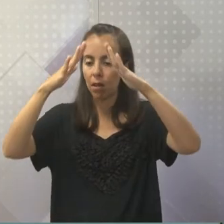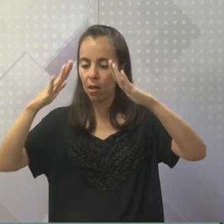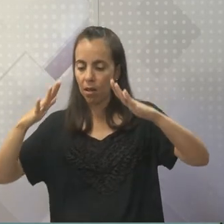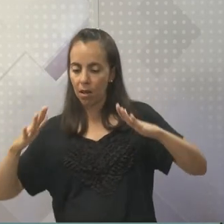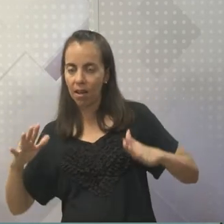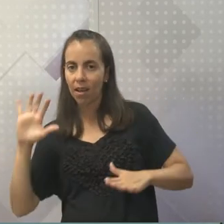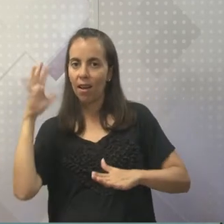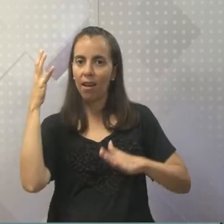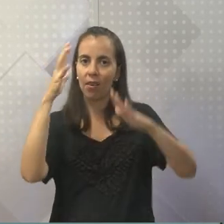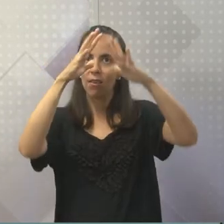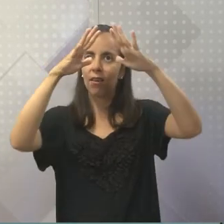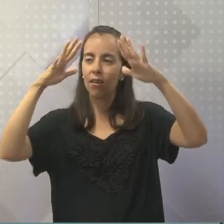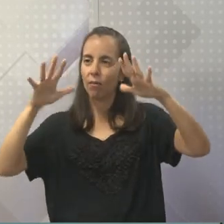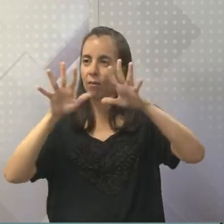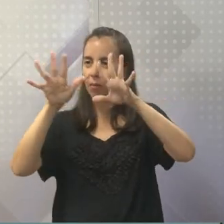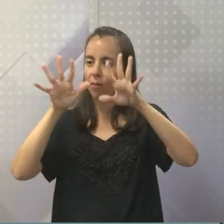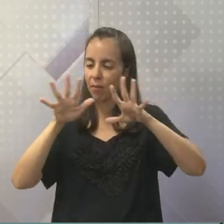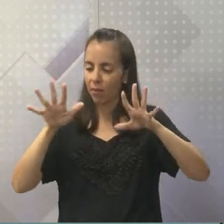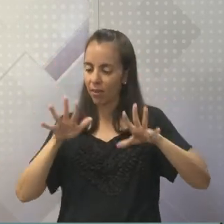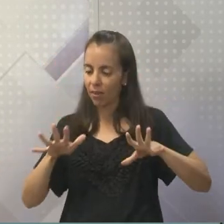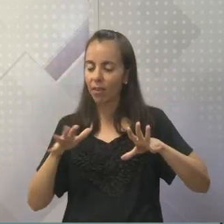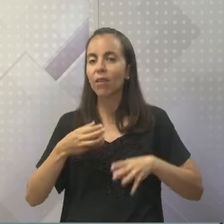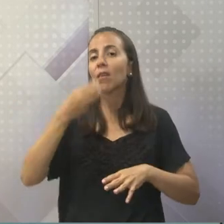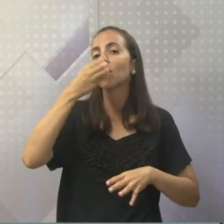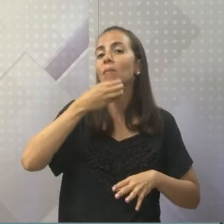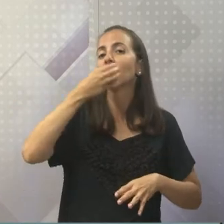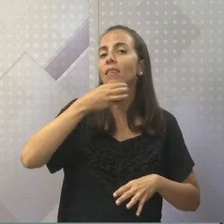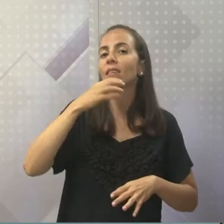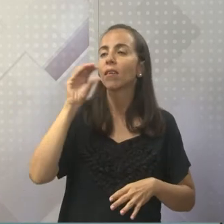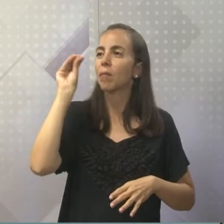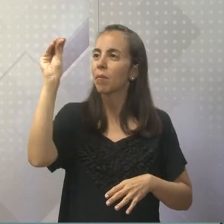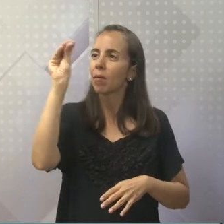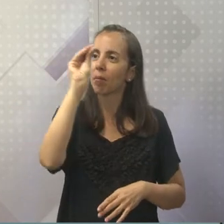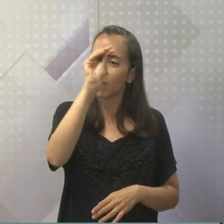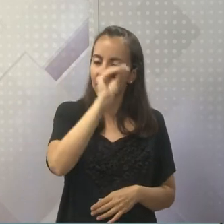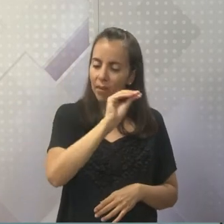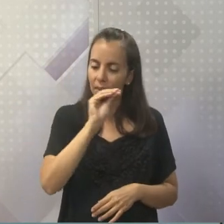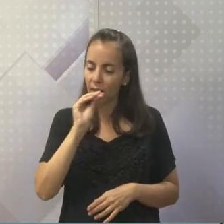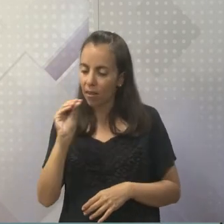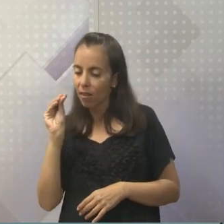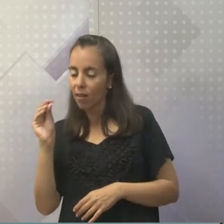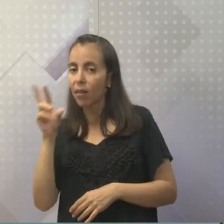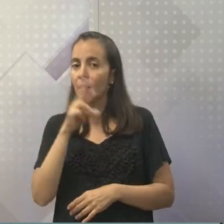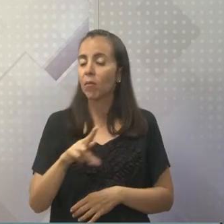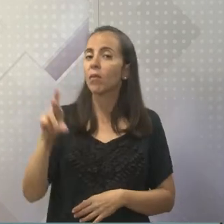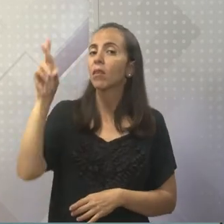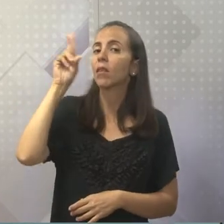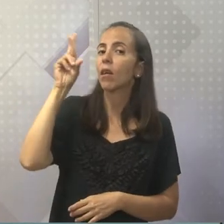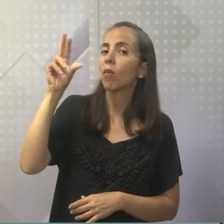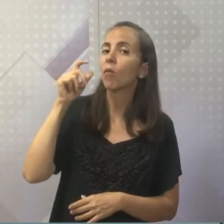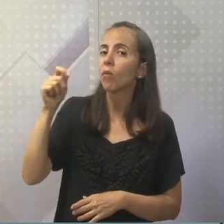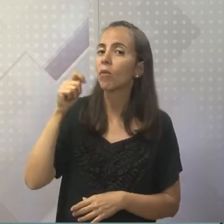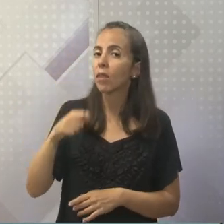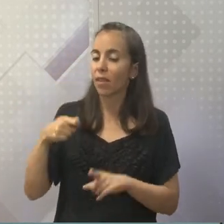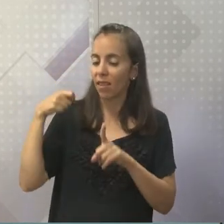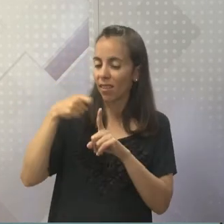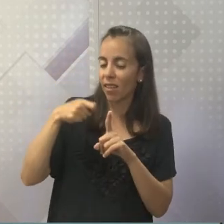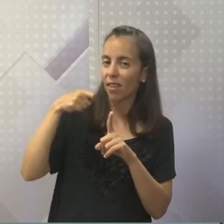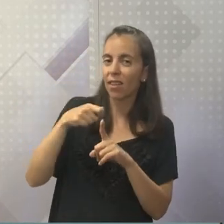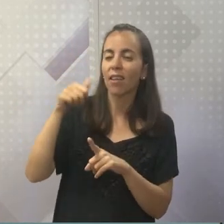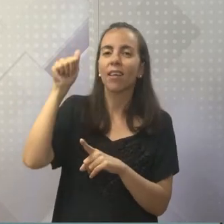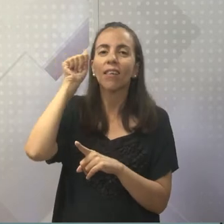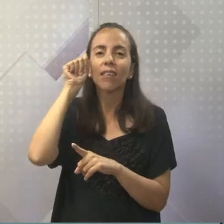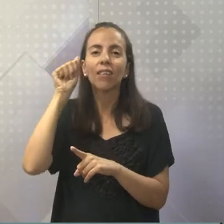ardonou com maçãs. Ou seja, essas maçãs representavam o quê? A tentação de Adão e Eva.